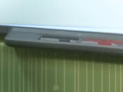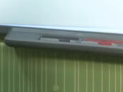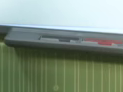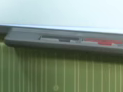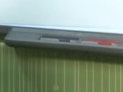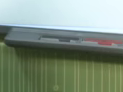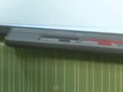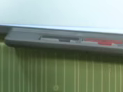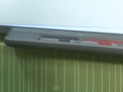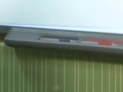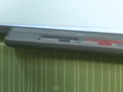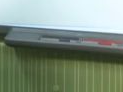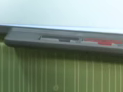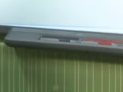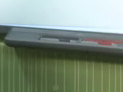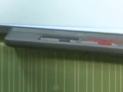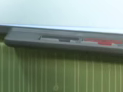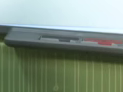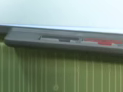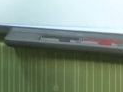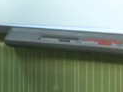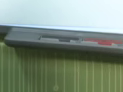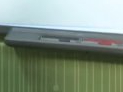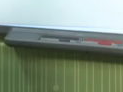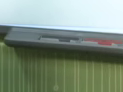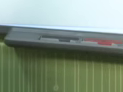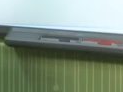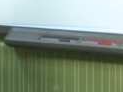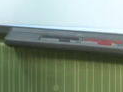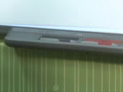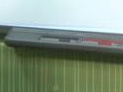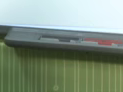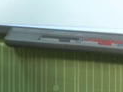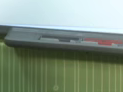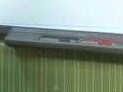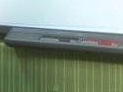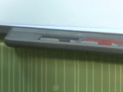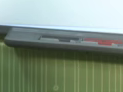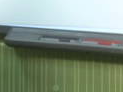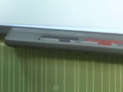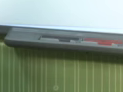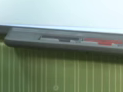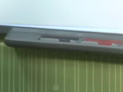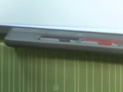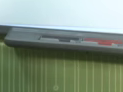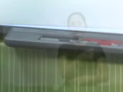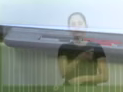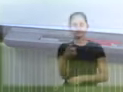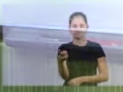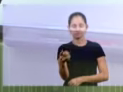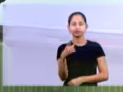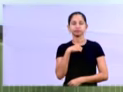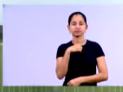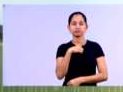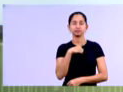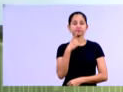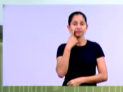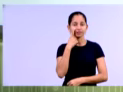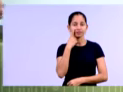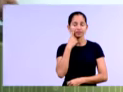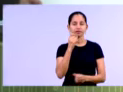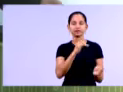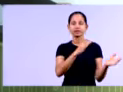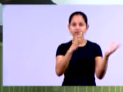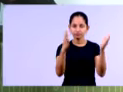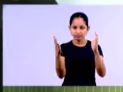resumo, e também já um comentário para a nossa avaliação da semana que vem, ok? Então, aqui no nosso slide.